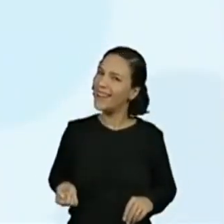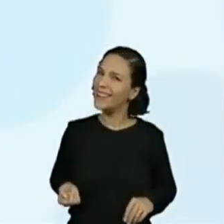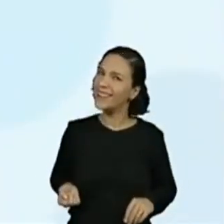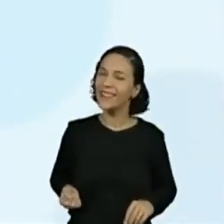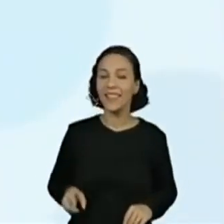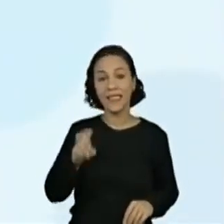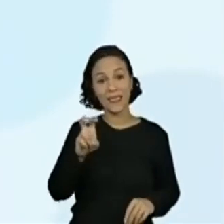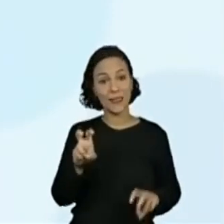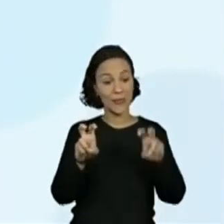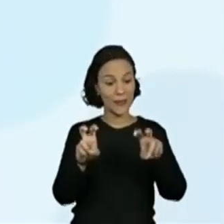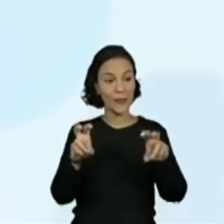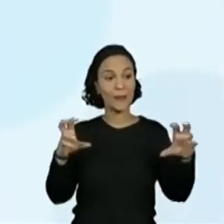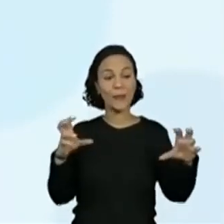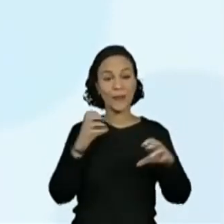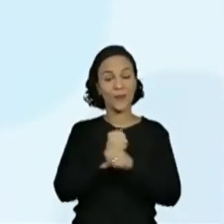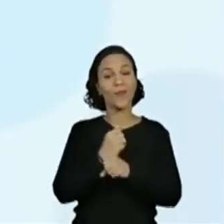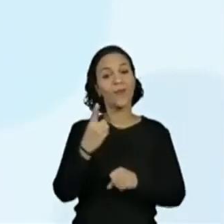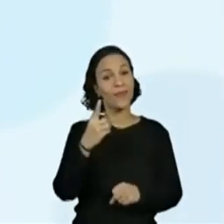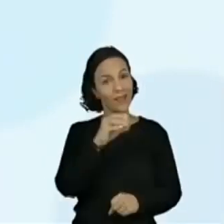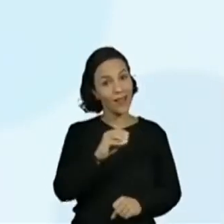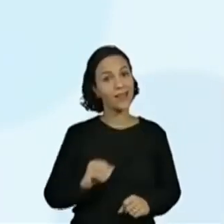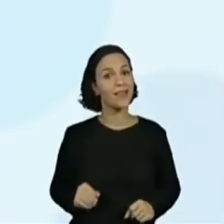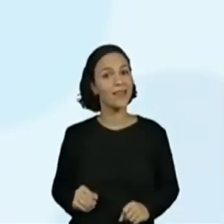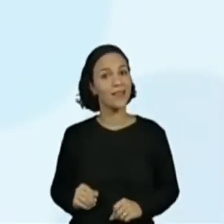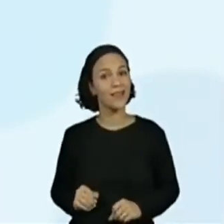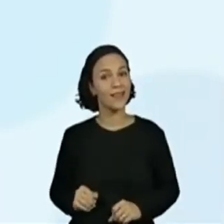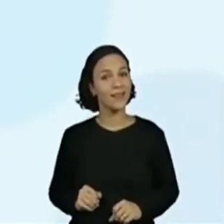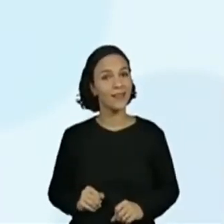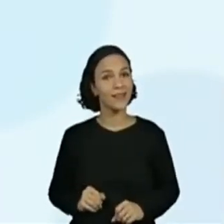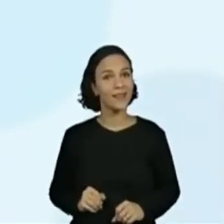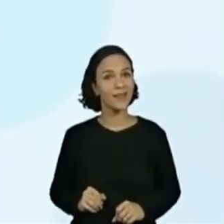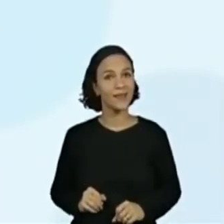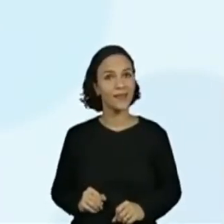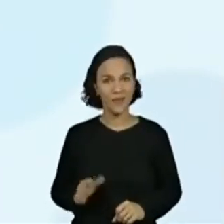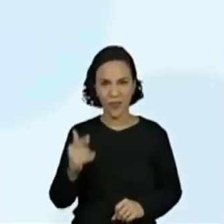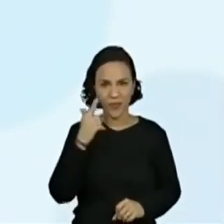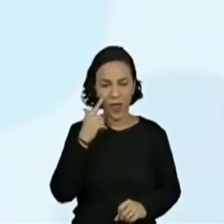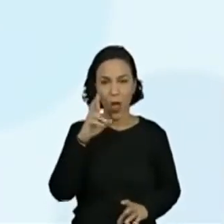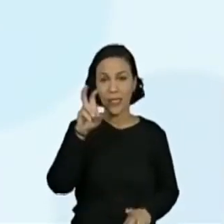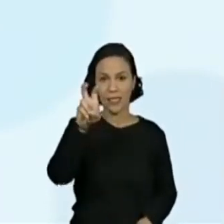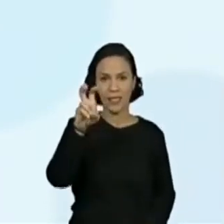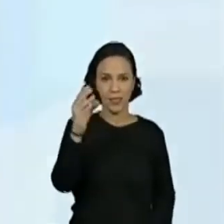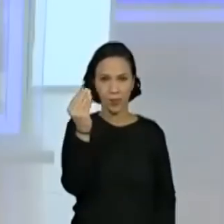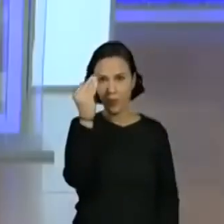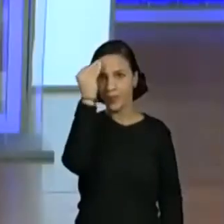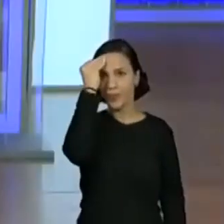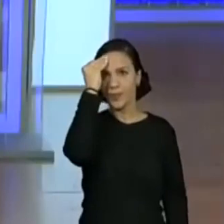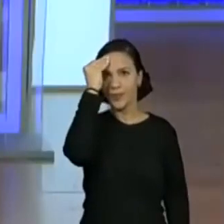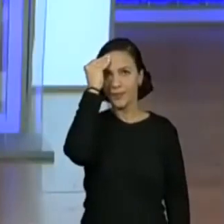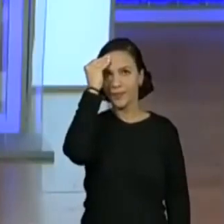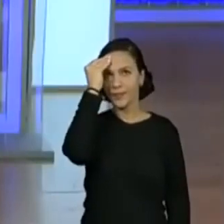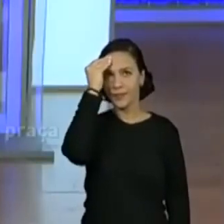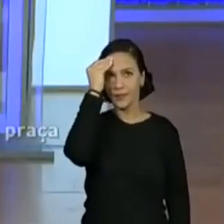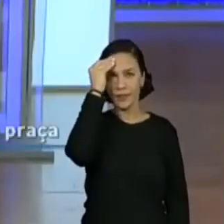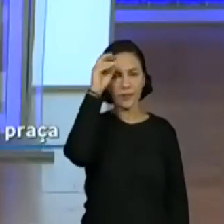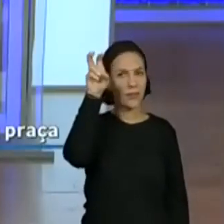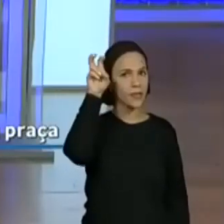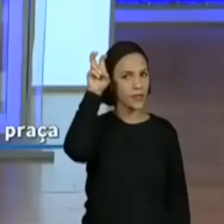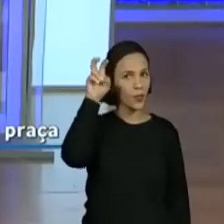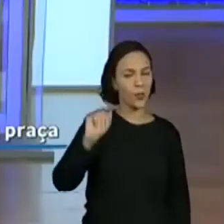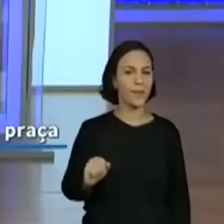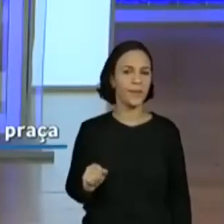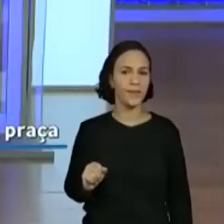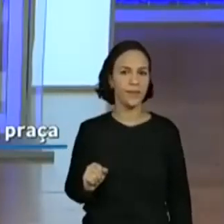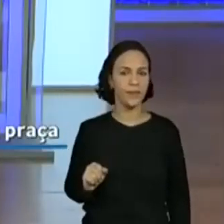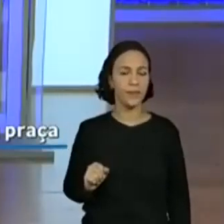5 mais 5. Vamos fazer o 5 na cabeça? Vamos. Então, vamos lá. 5 na cabeça. 5 na cabeça.